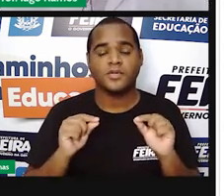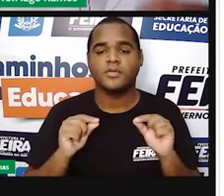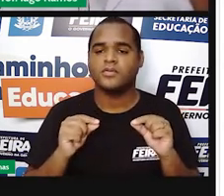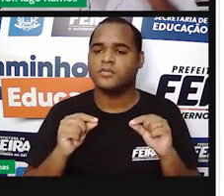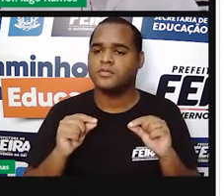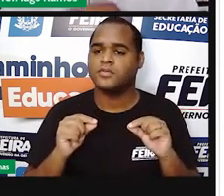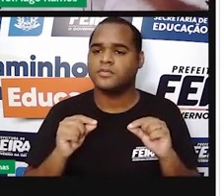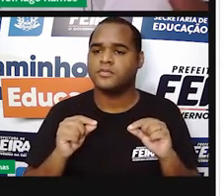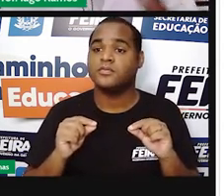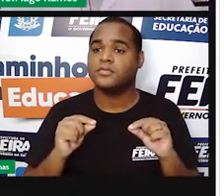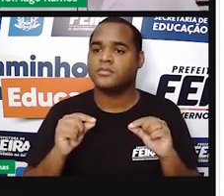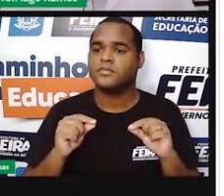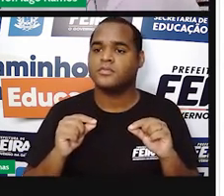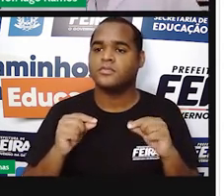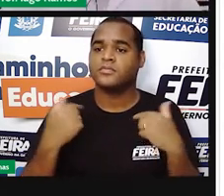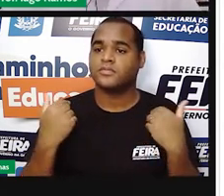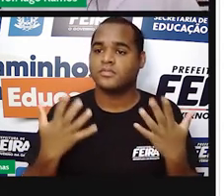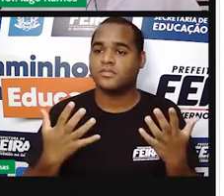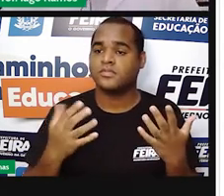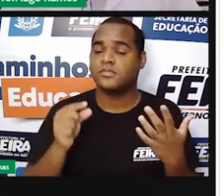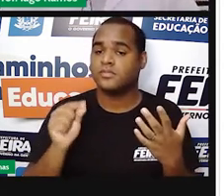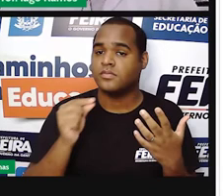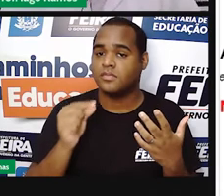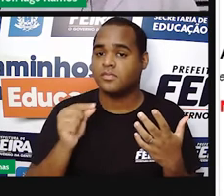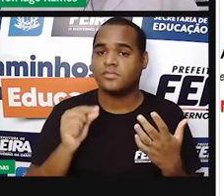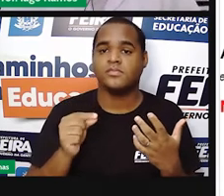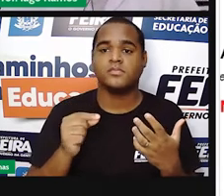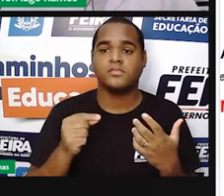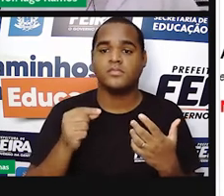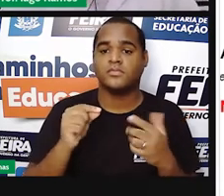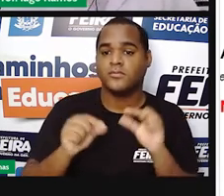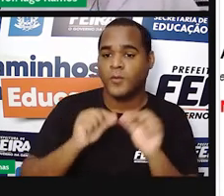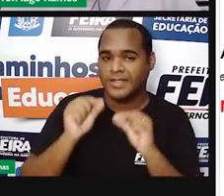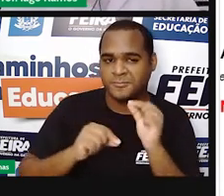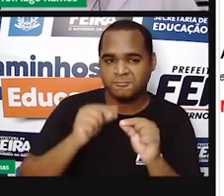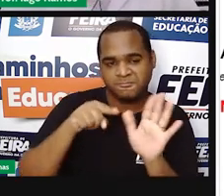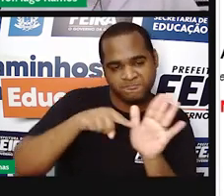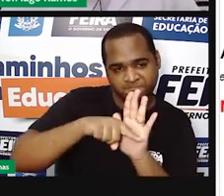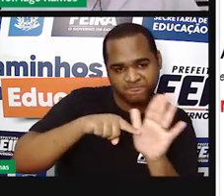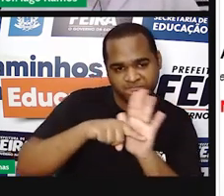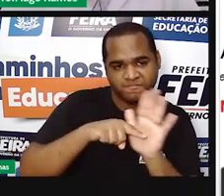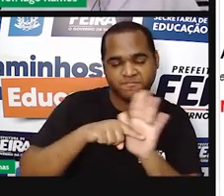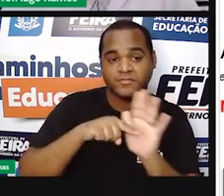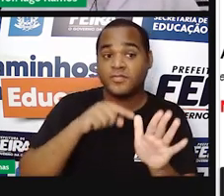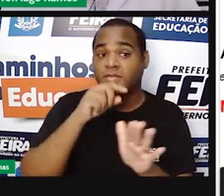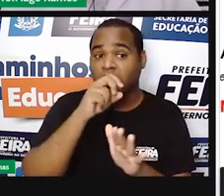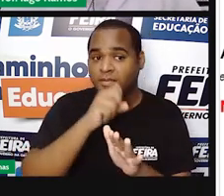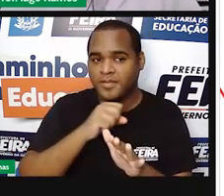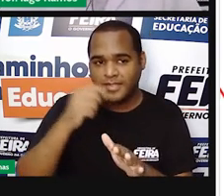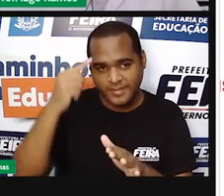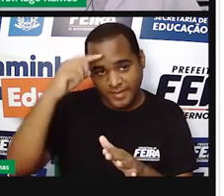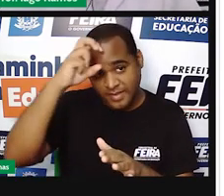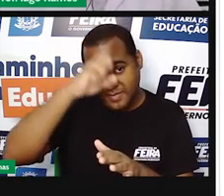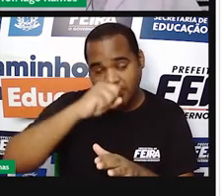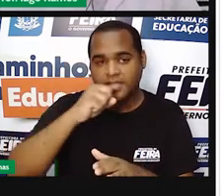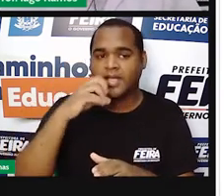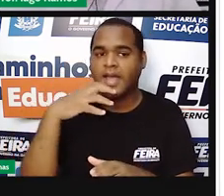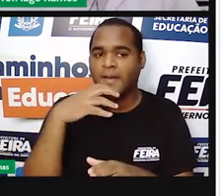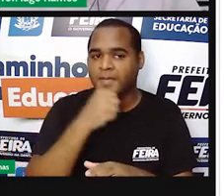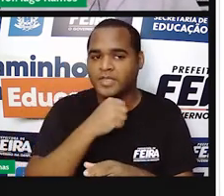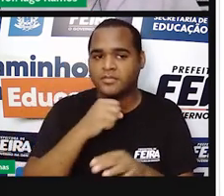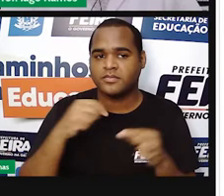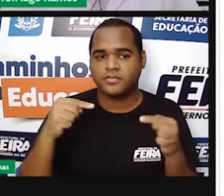sobre o pi que eu já disse e já deixei indicação para você fazer uma pesquisazinha rápida. Mas